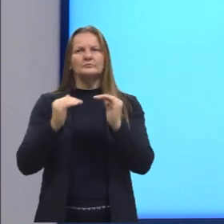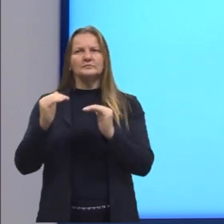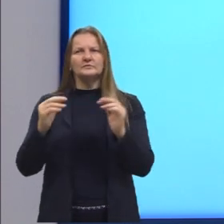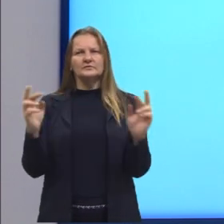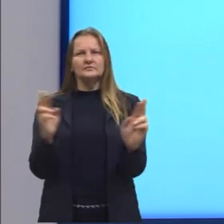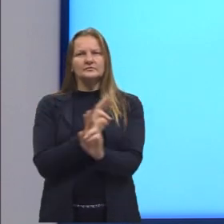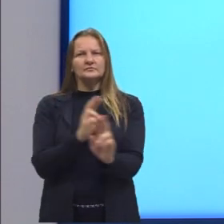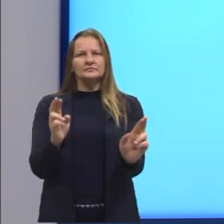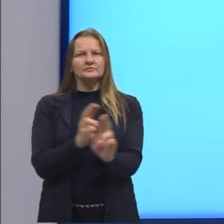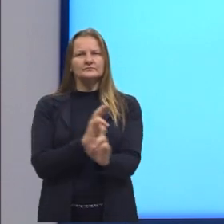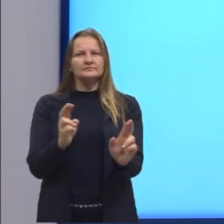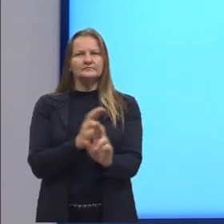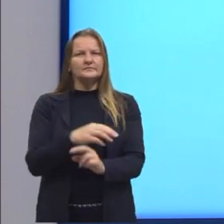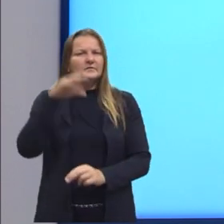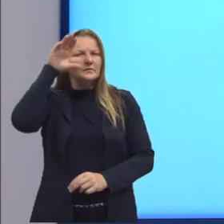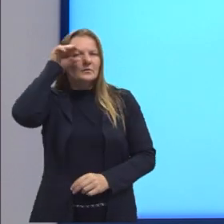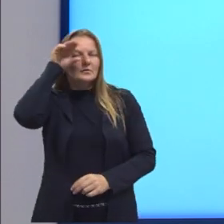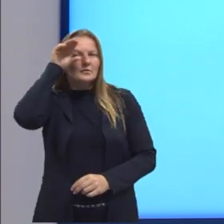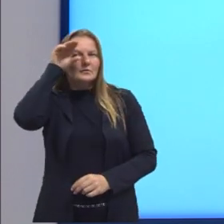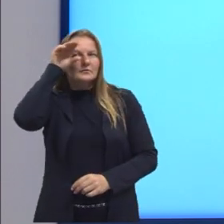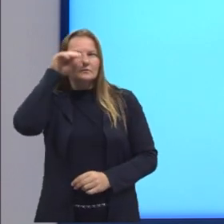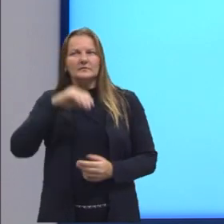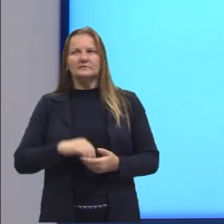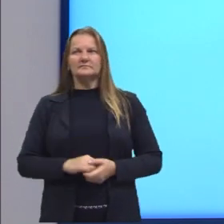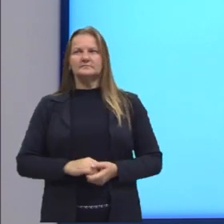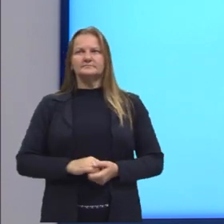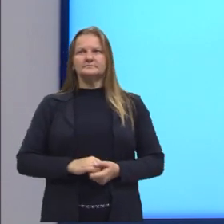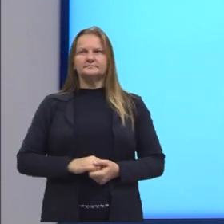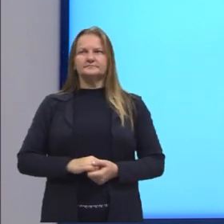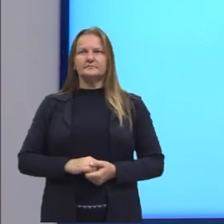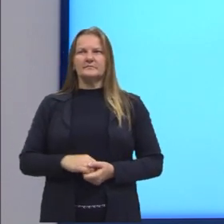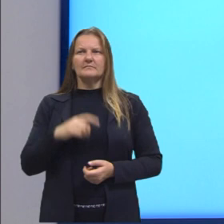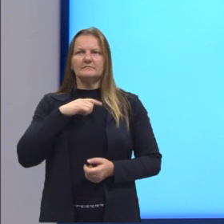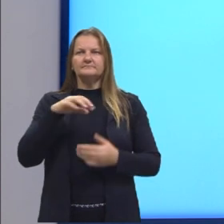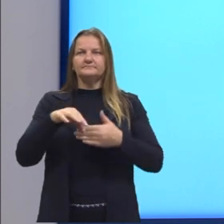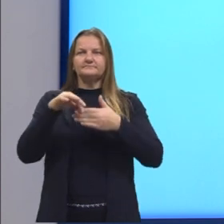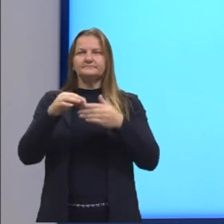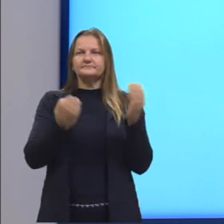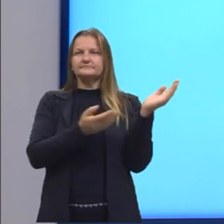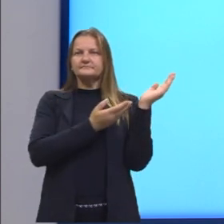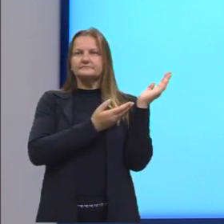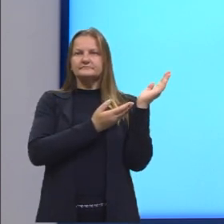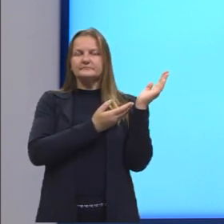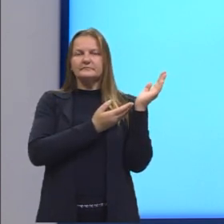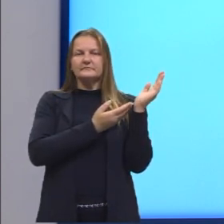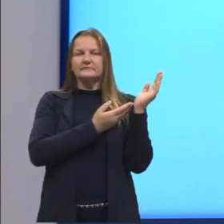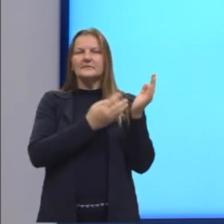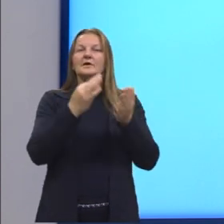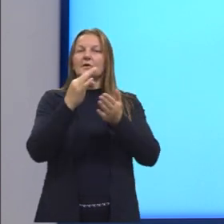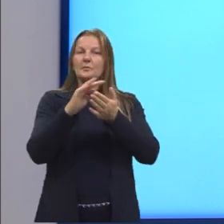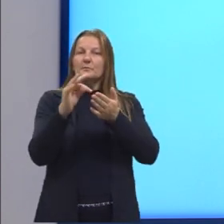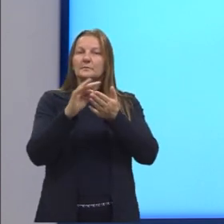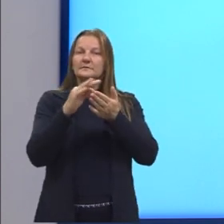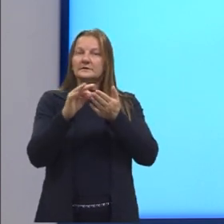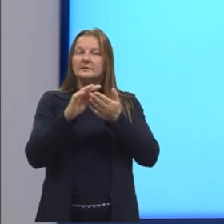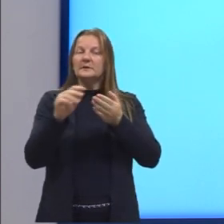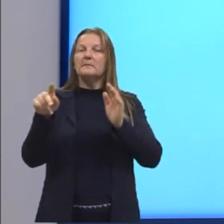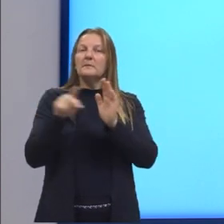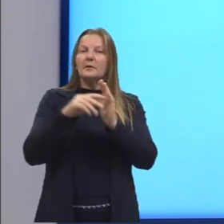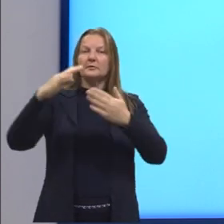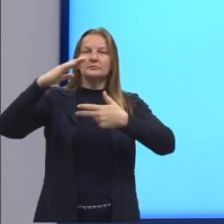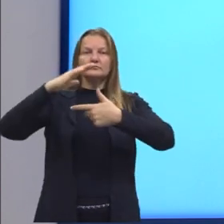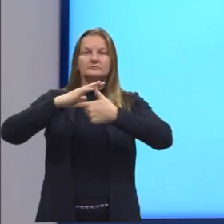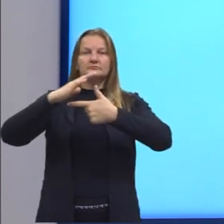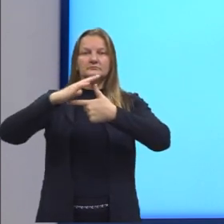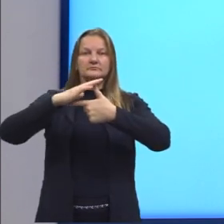relações. Observem que uma delas aqui destacada é o nosso Teorema de Pitágoras, tá? O Teorema de